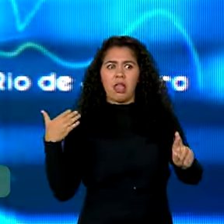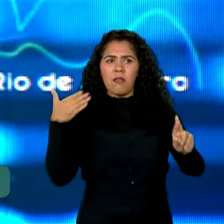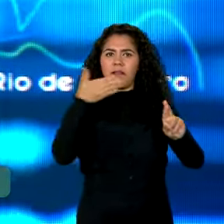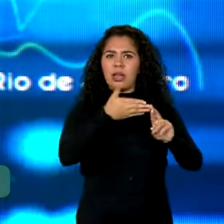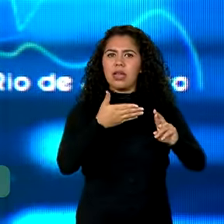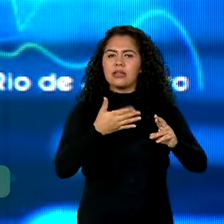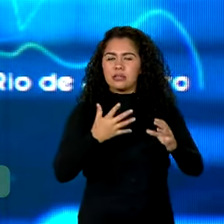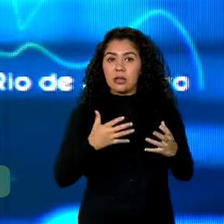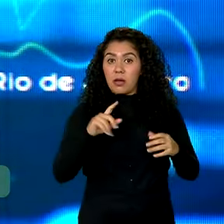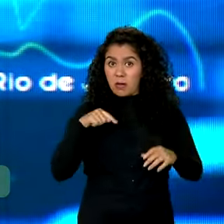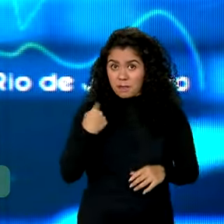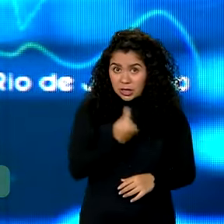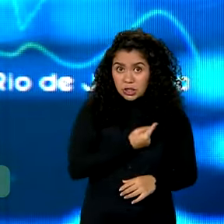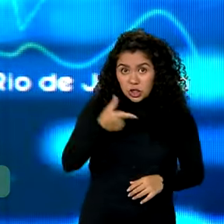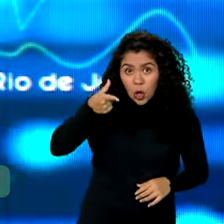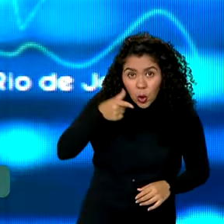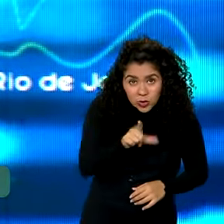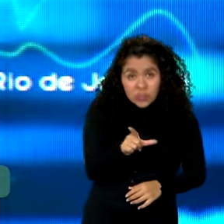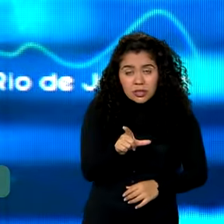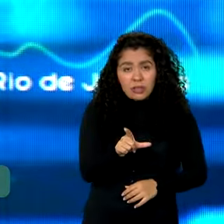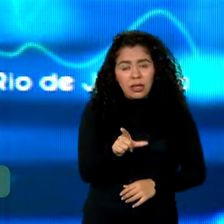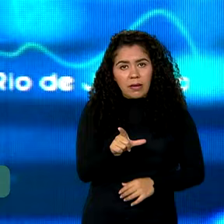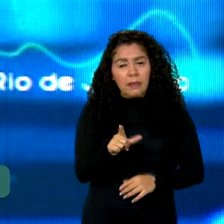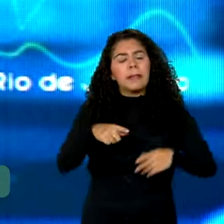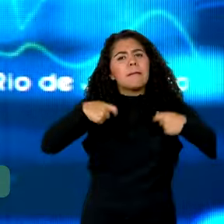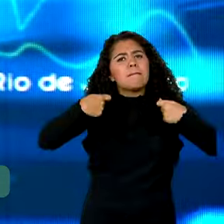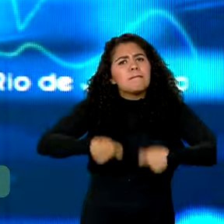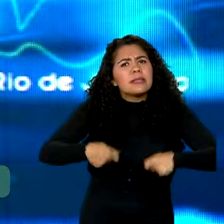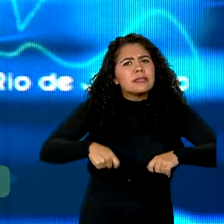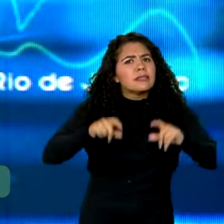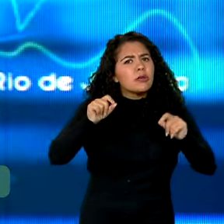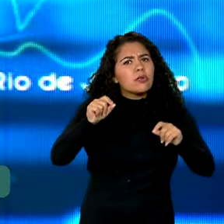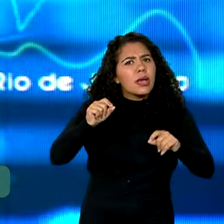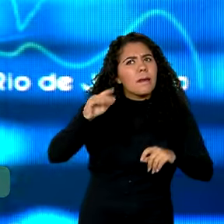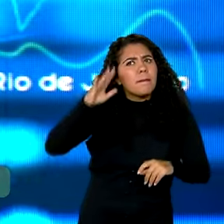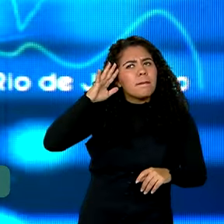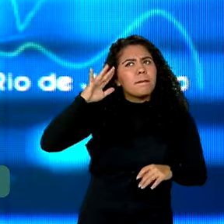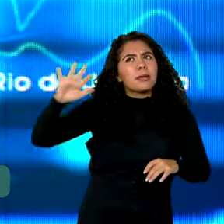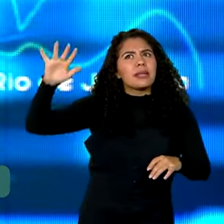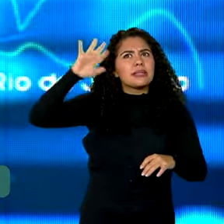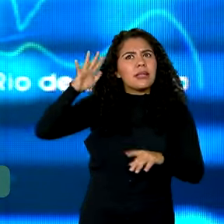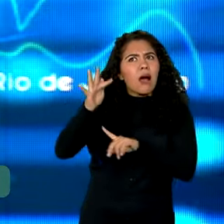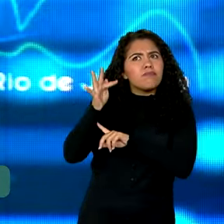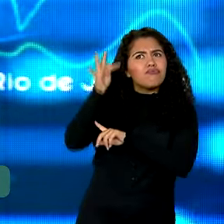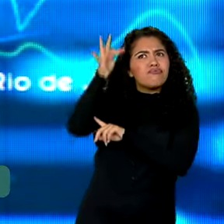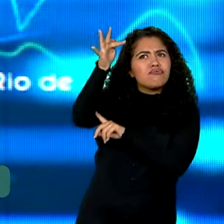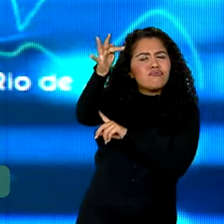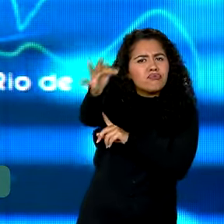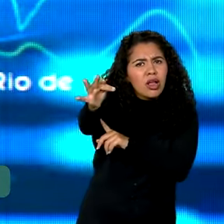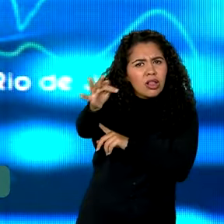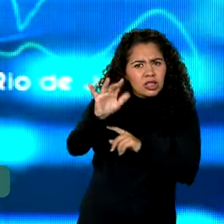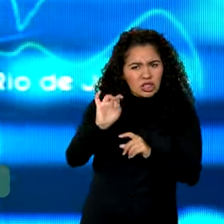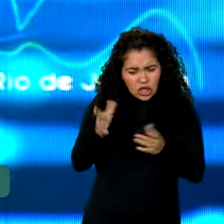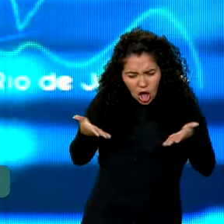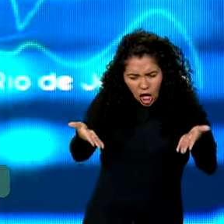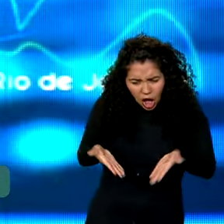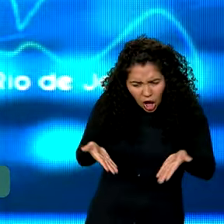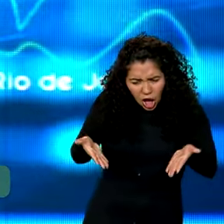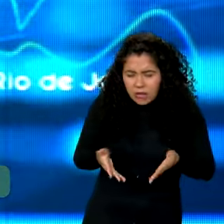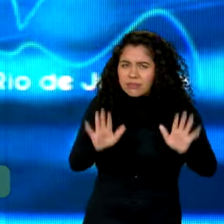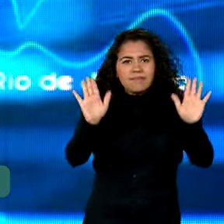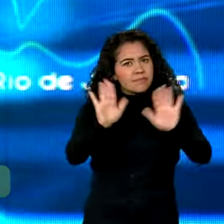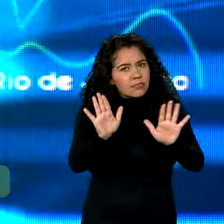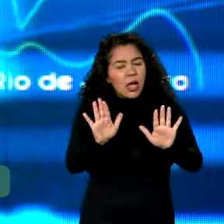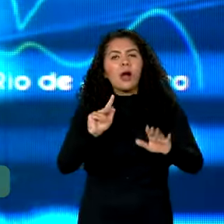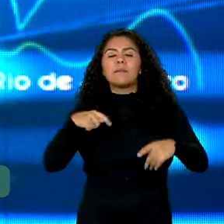que a gente seja um país grande, nós temos que pensar grande. A gente não pode pensar pequeno. A gente precisa